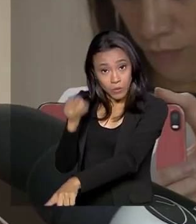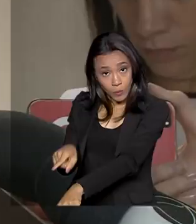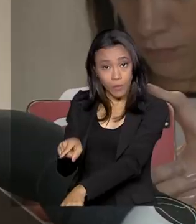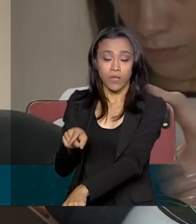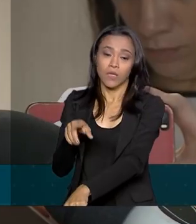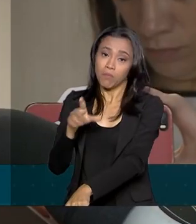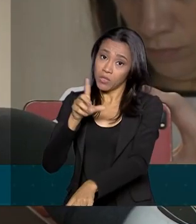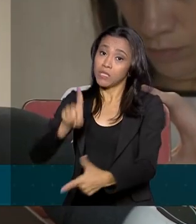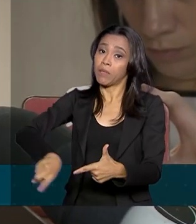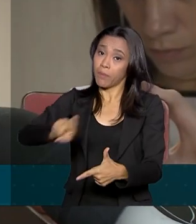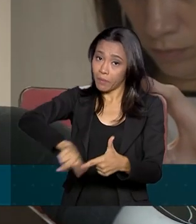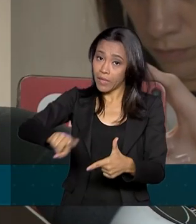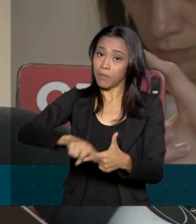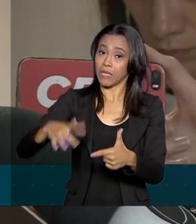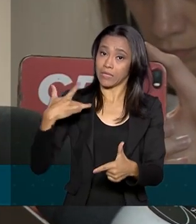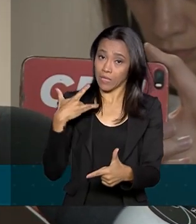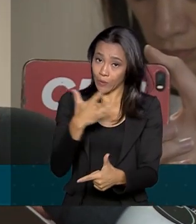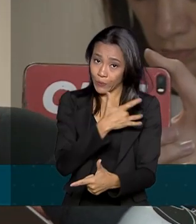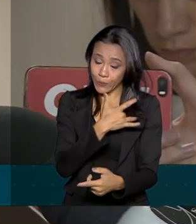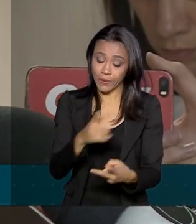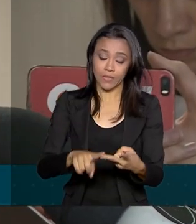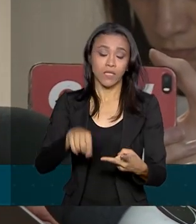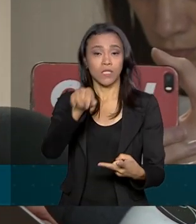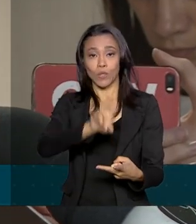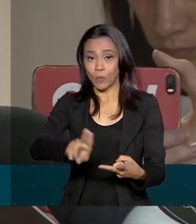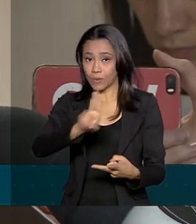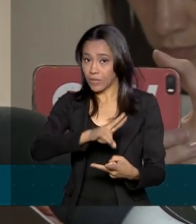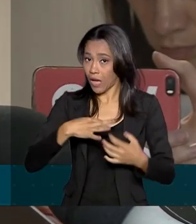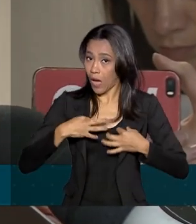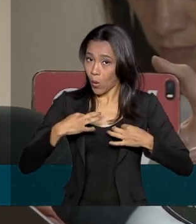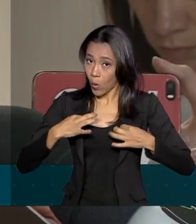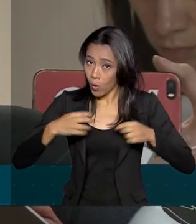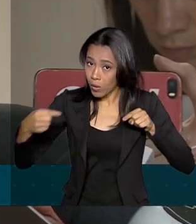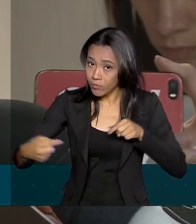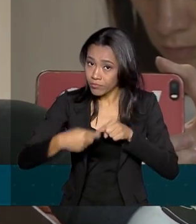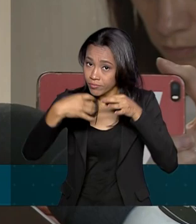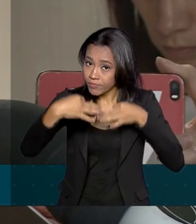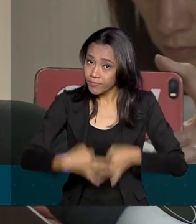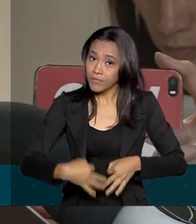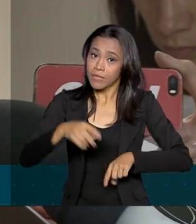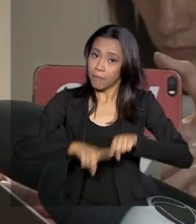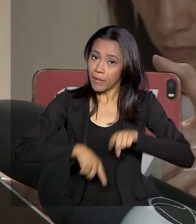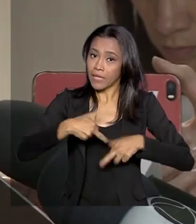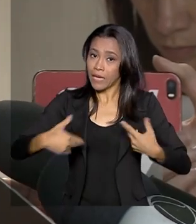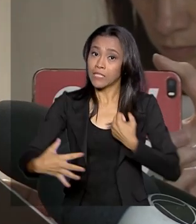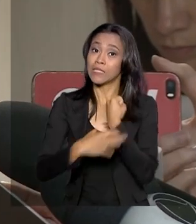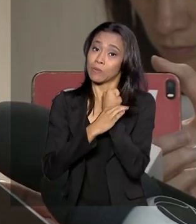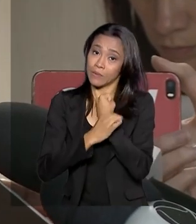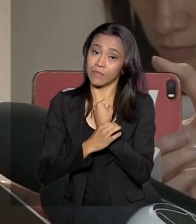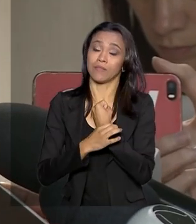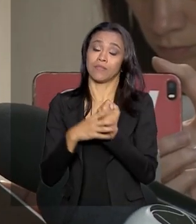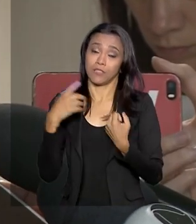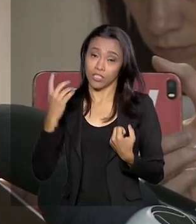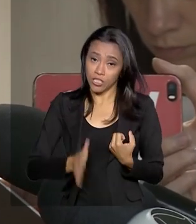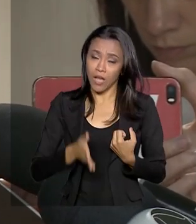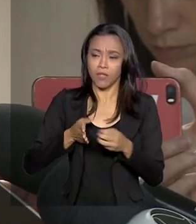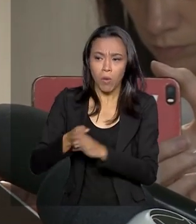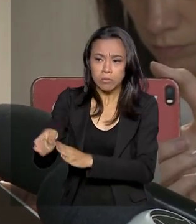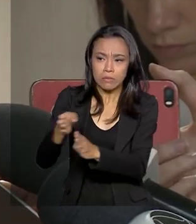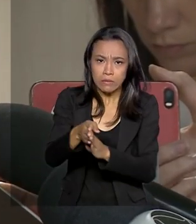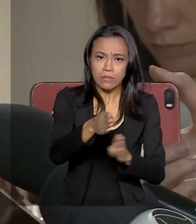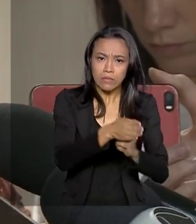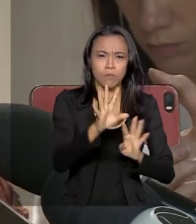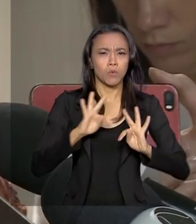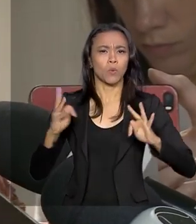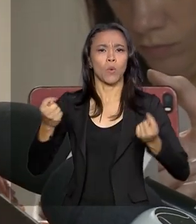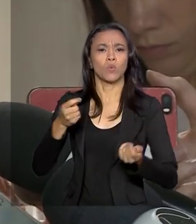saúde por não usar as roupas adequadas, os equipamentos adequados. E é isso que nós vamos fazer. Já estamos, aliás, fazendo com todas as